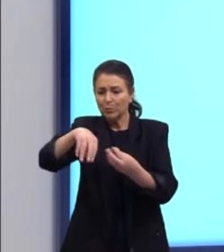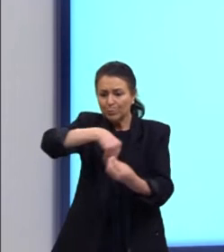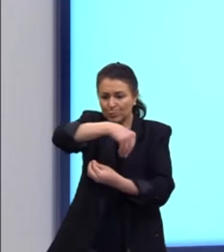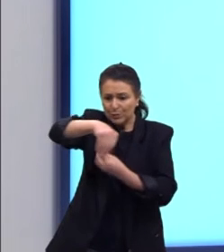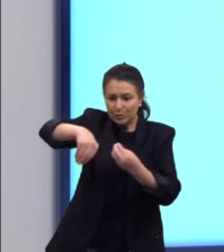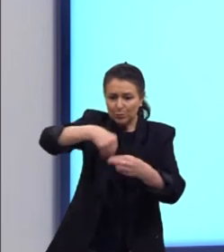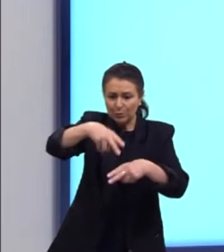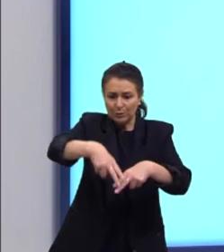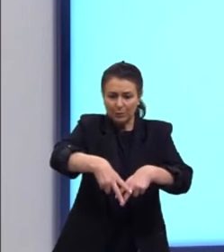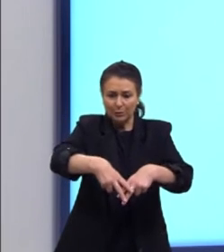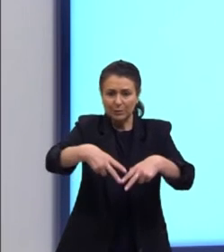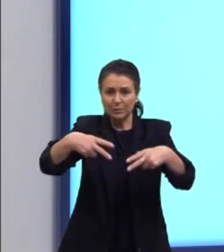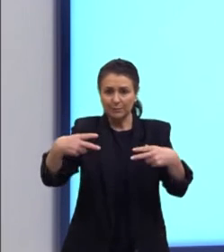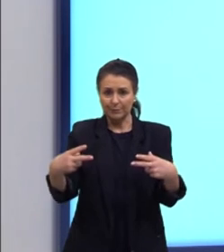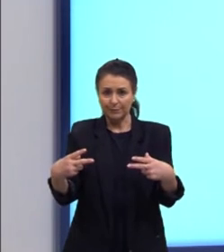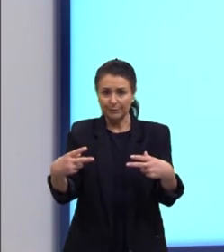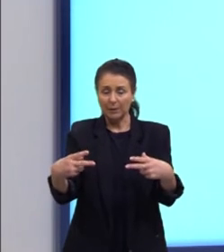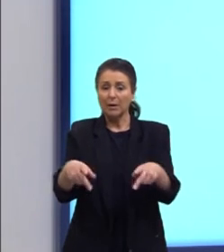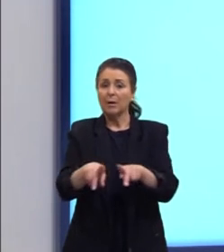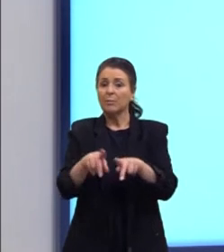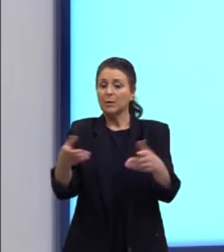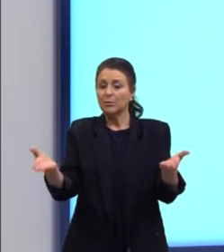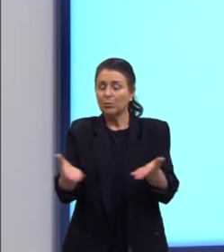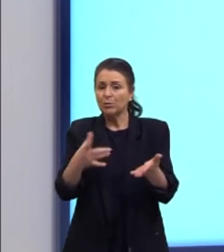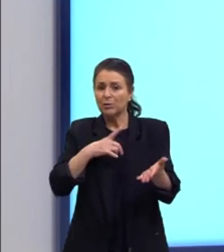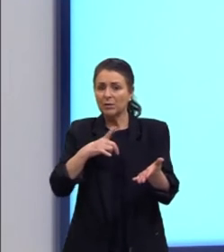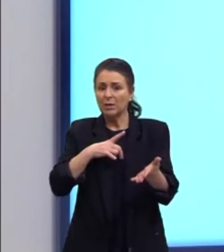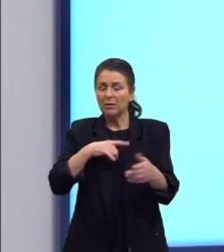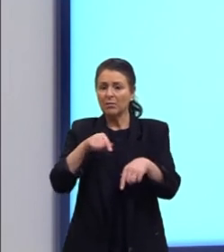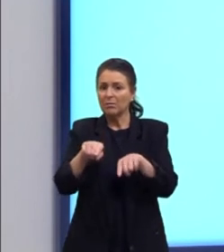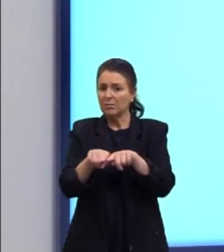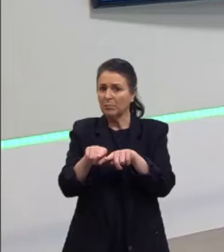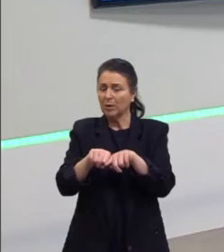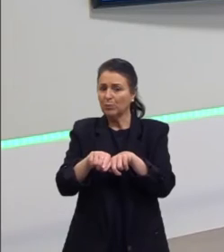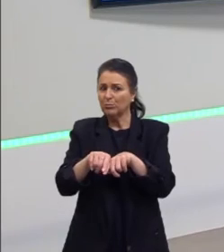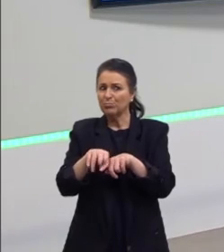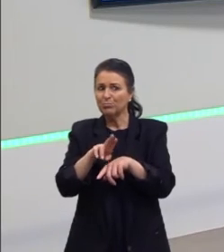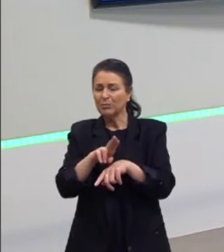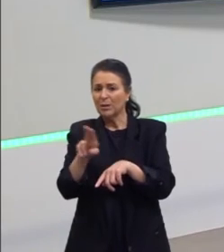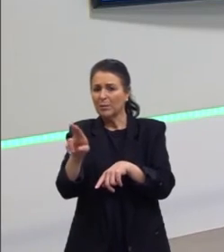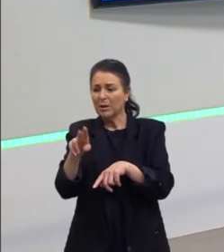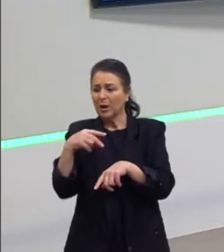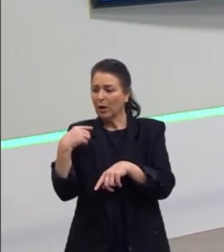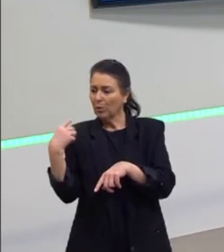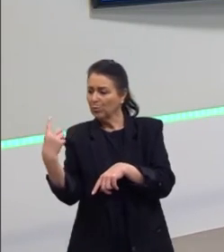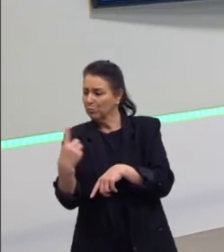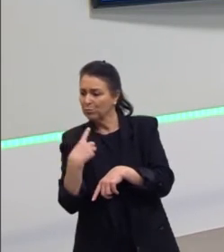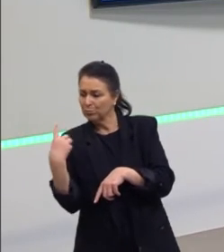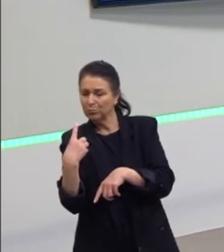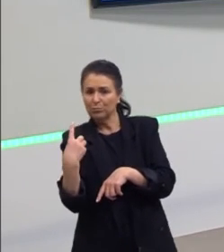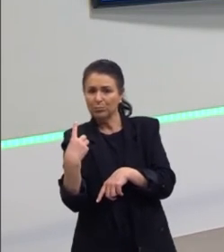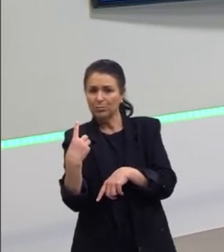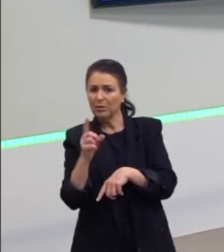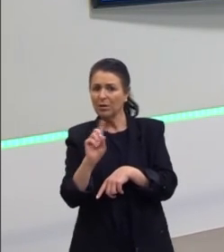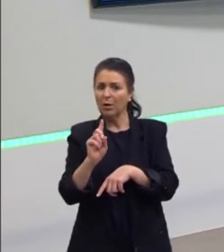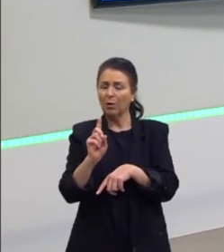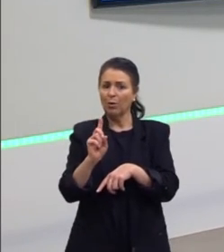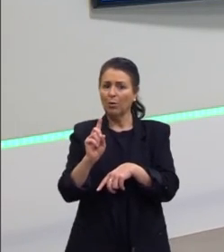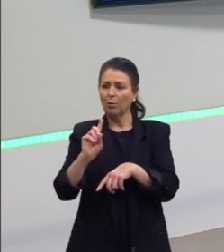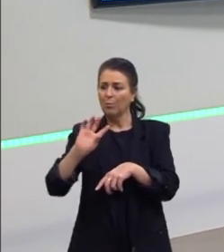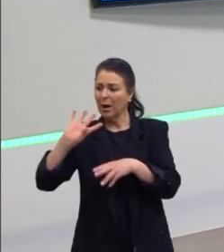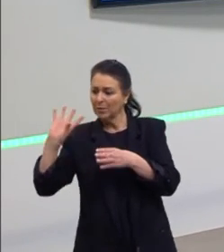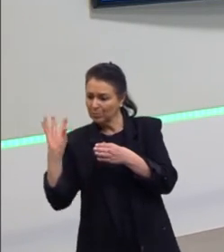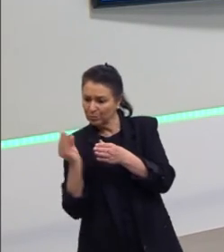etnias. Por outro lado, hoje há um chamamento para unificar, unificar todos